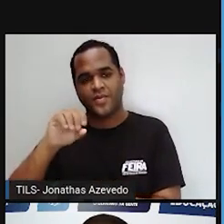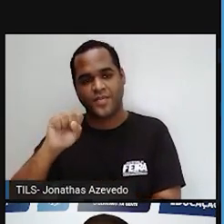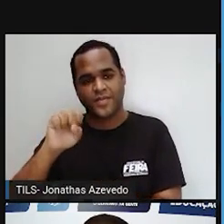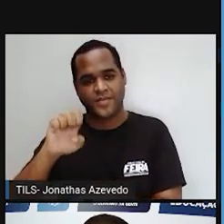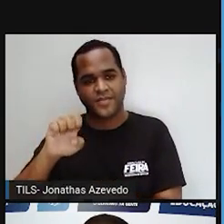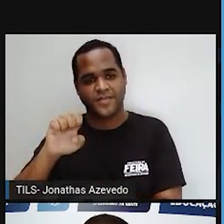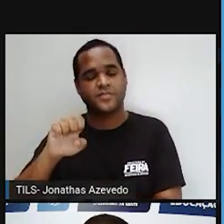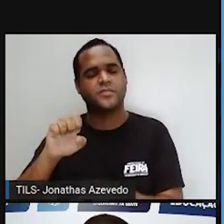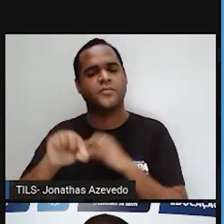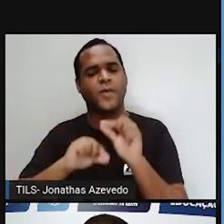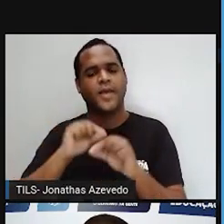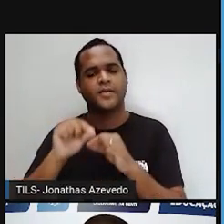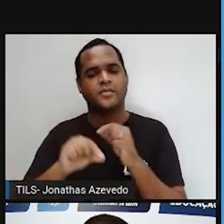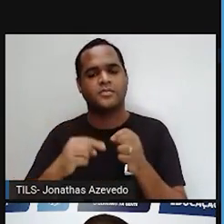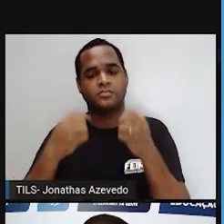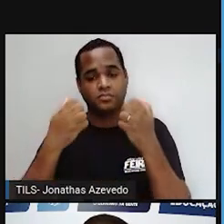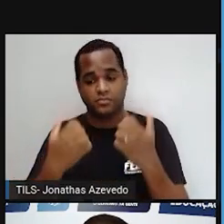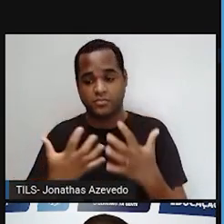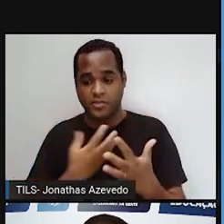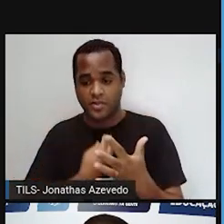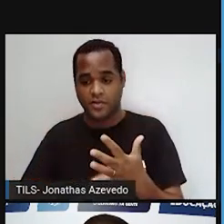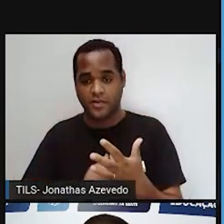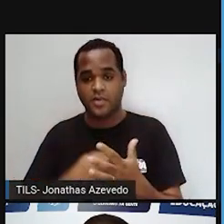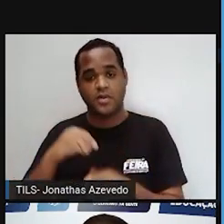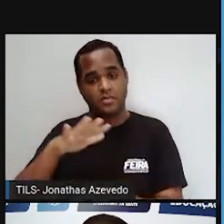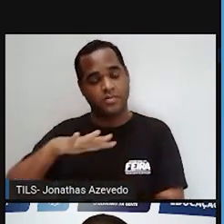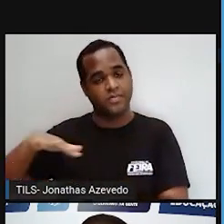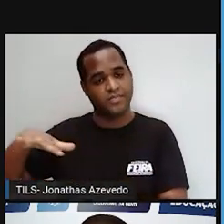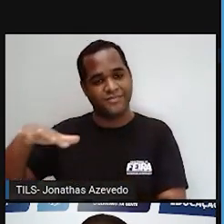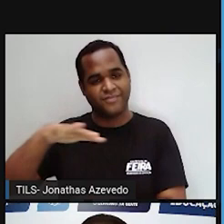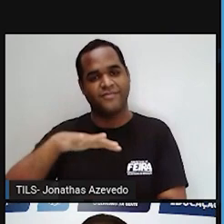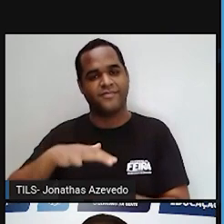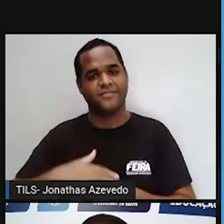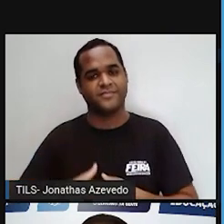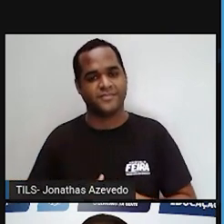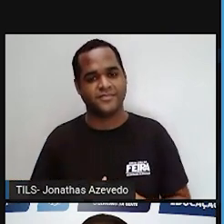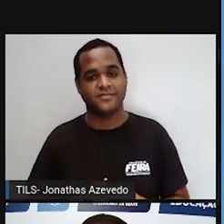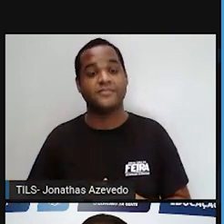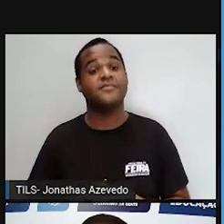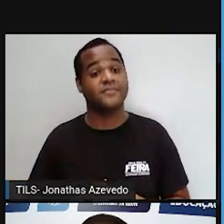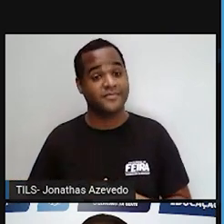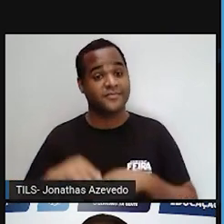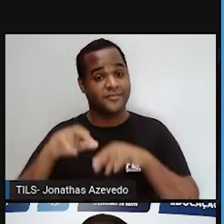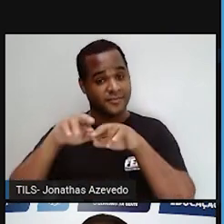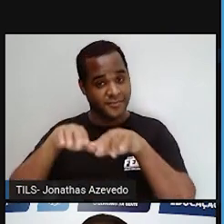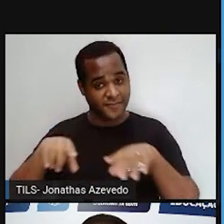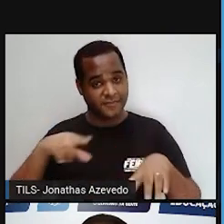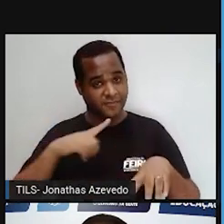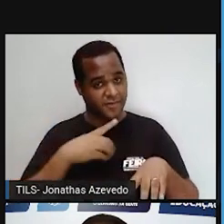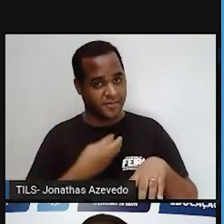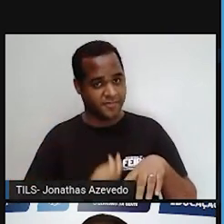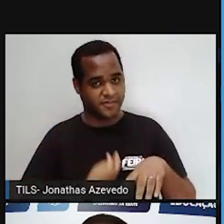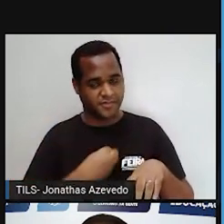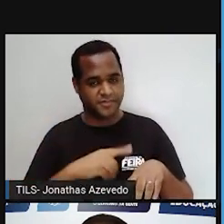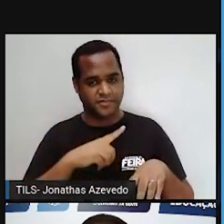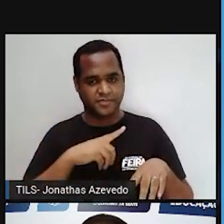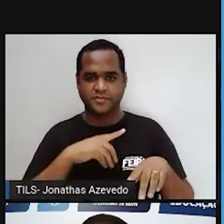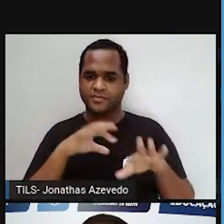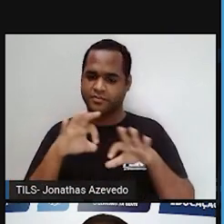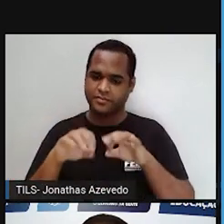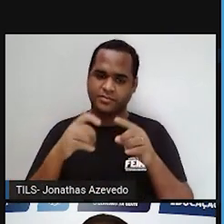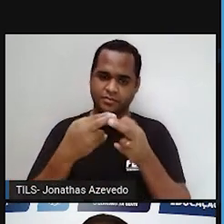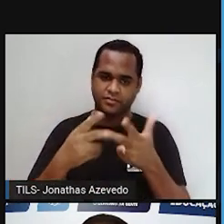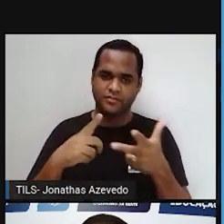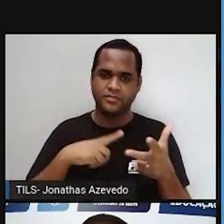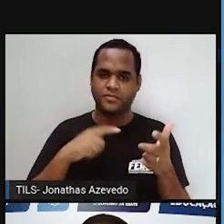Ou seja, os seres vivos que habitam esse espaço. Entre os seres vivos que formam as comunidades dos ecossistemas,